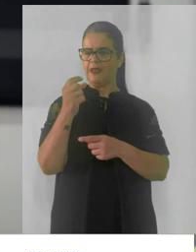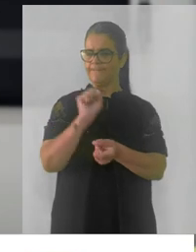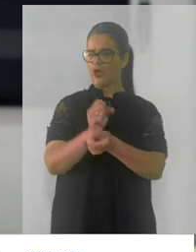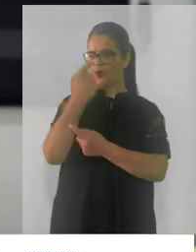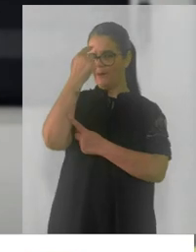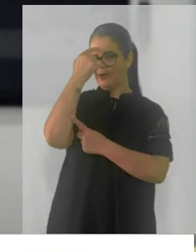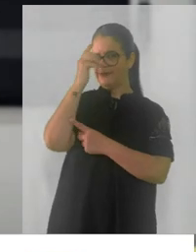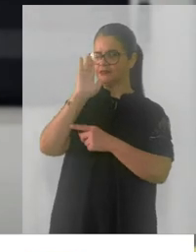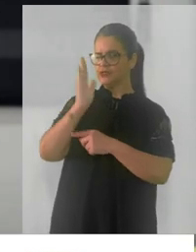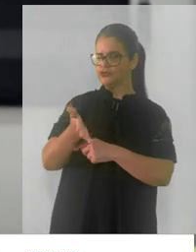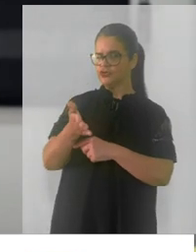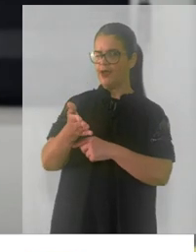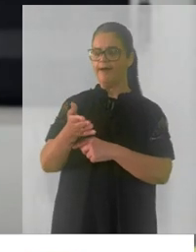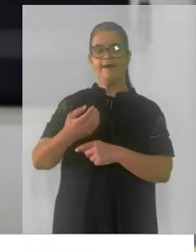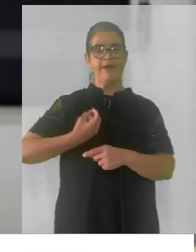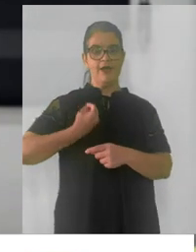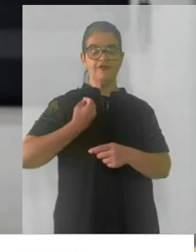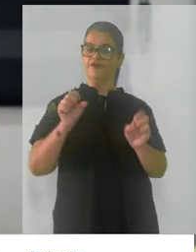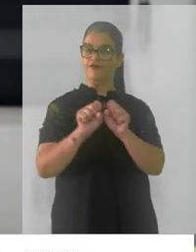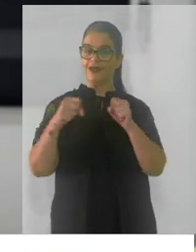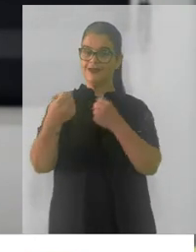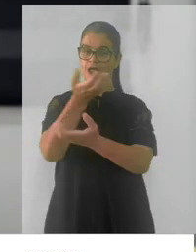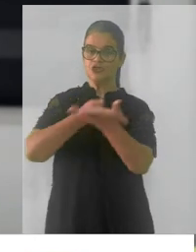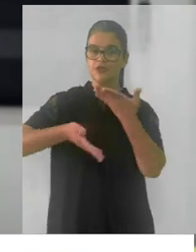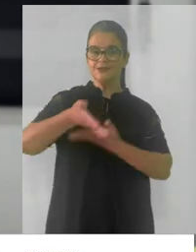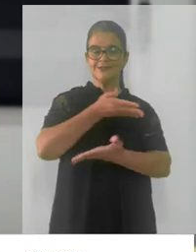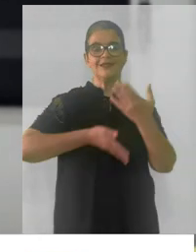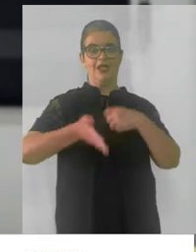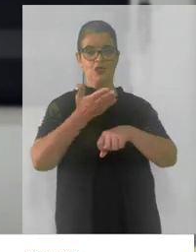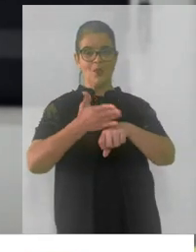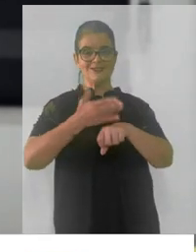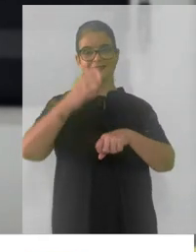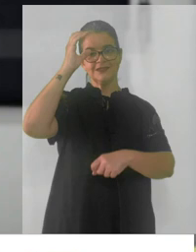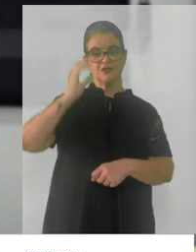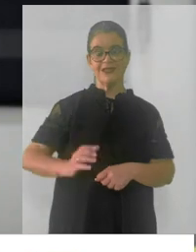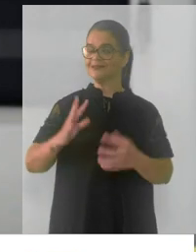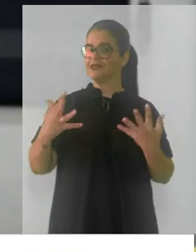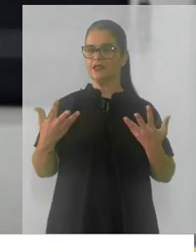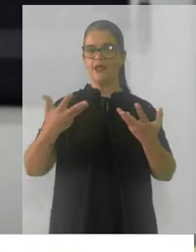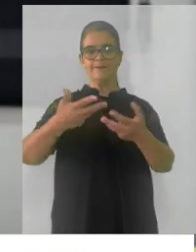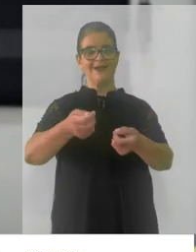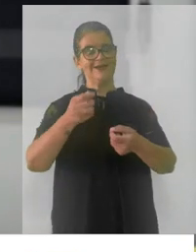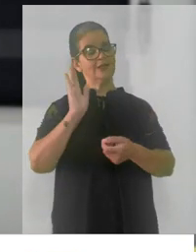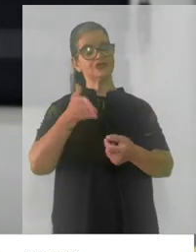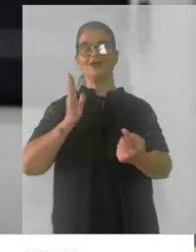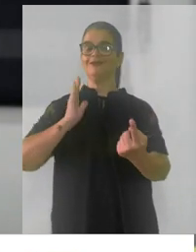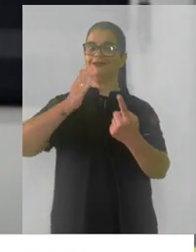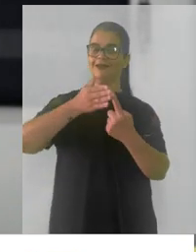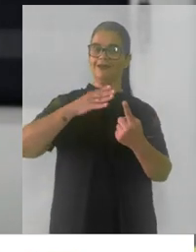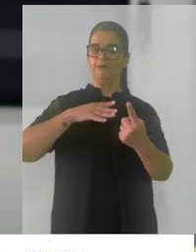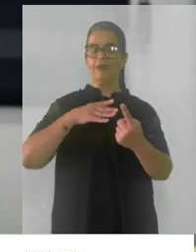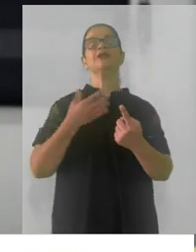pensar que a vivência em sociedade, o exercício da cidadania plena, está diretamente